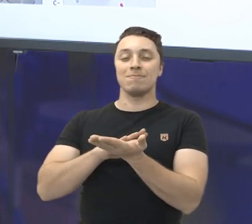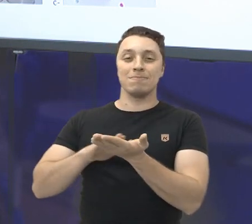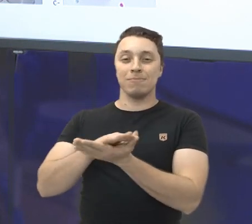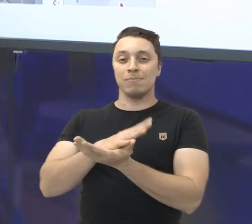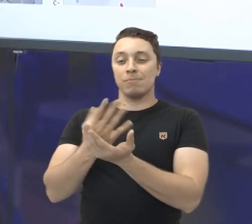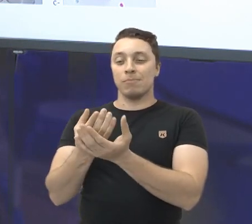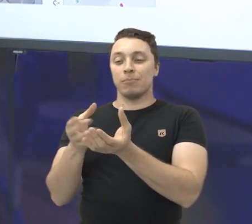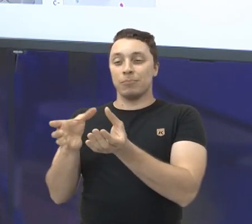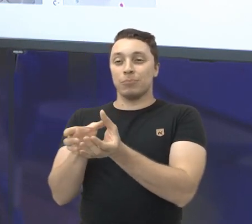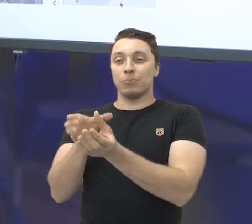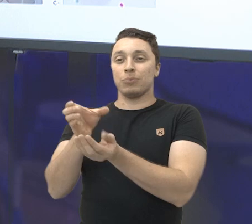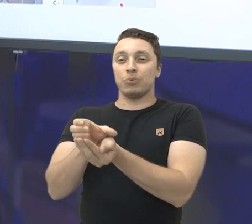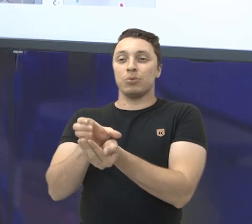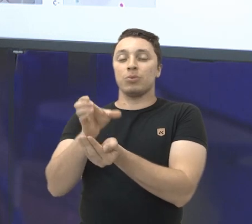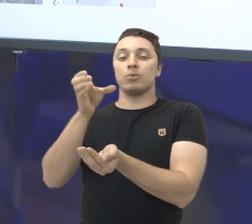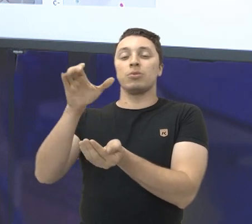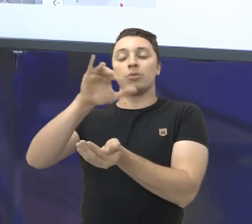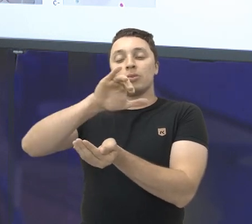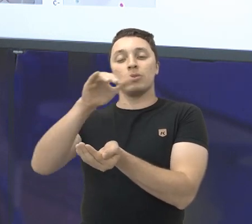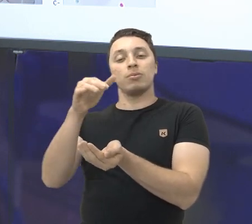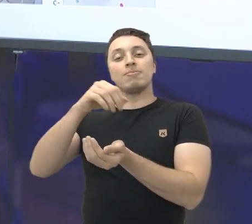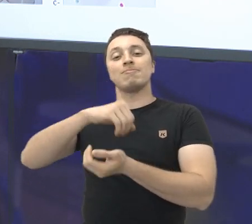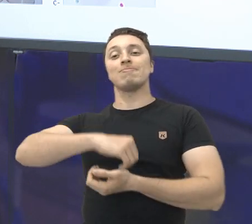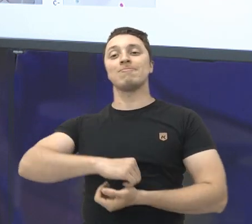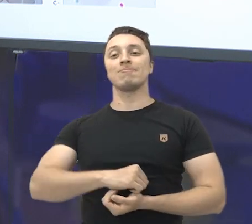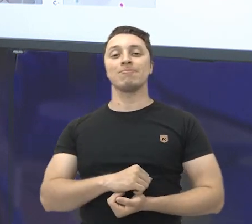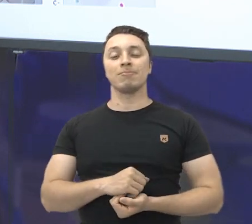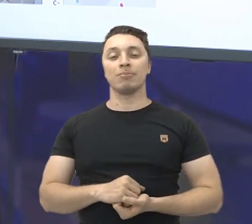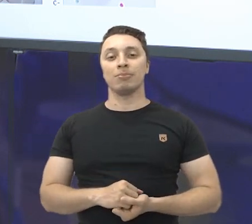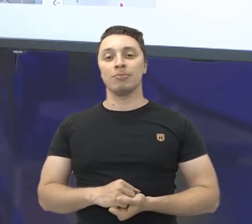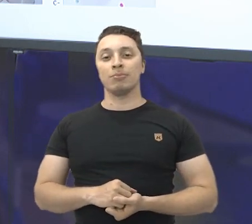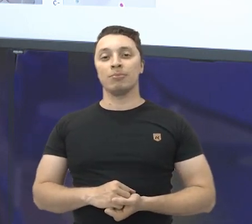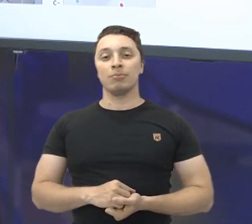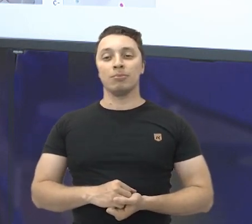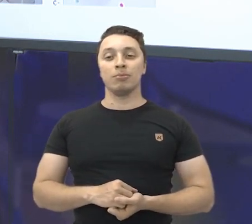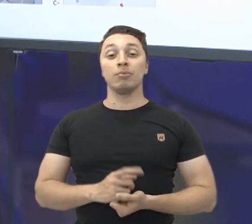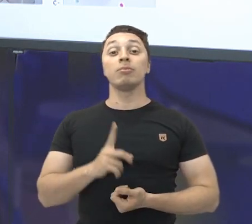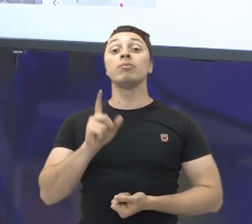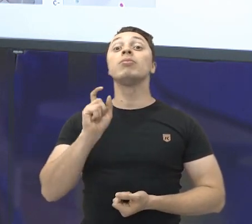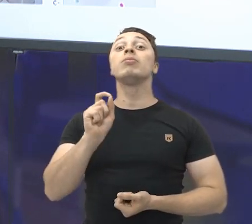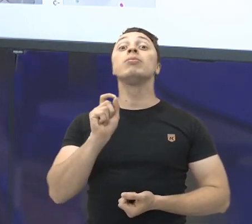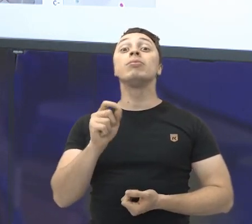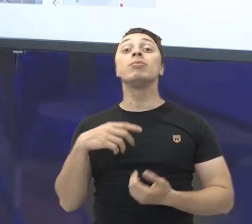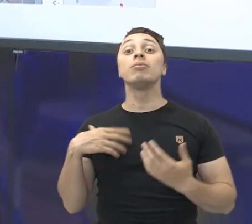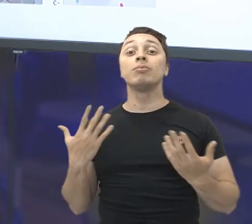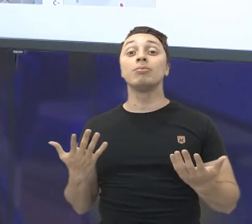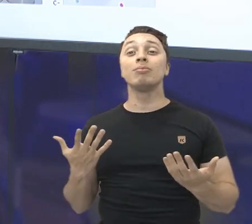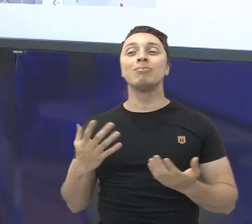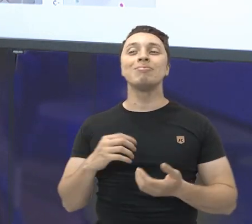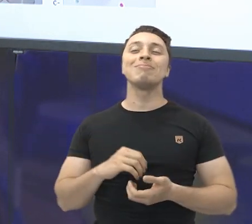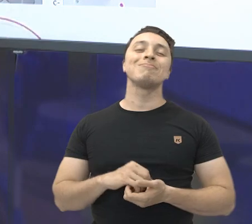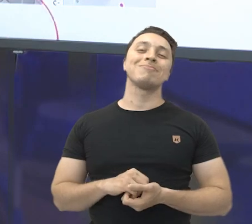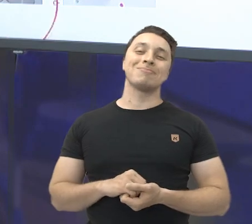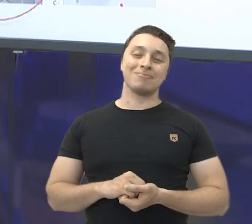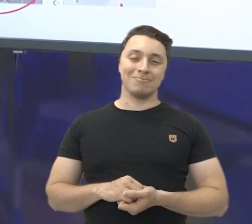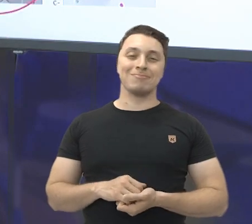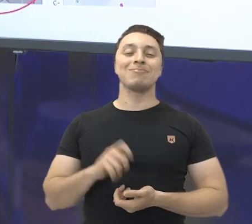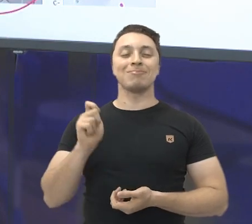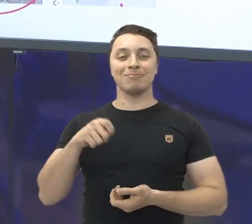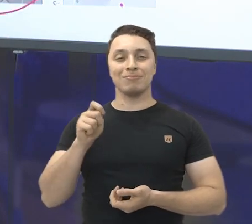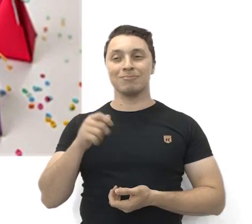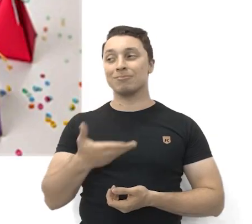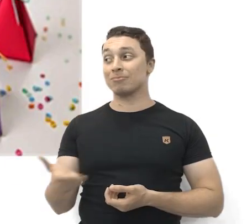figura geométrica espacial. Que é o cilindro, essas